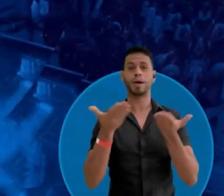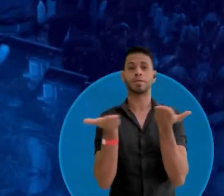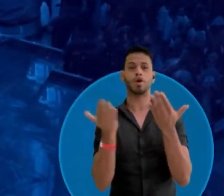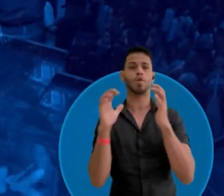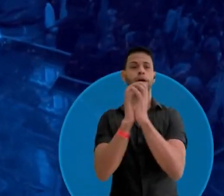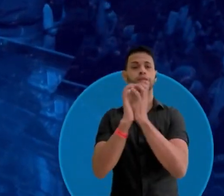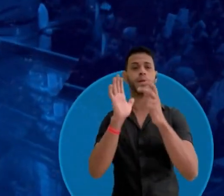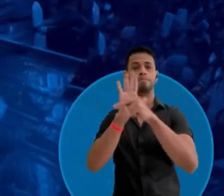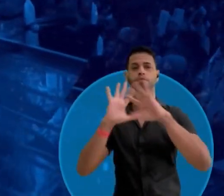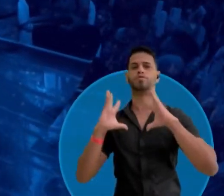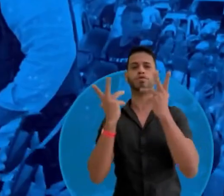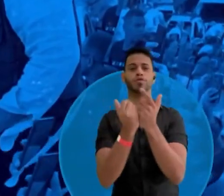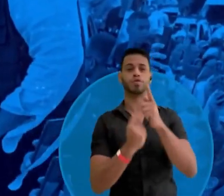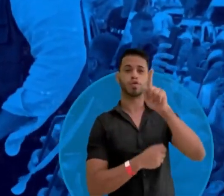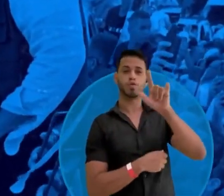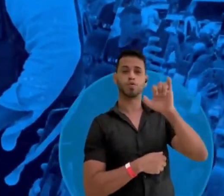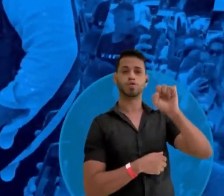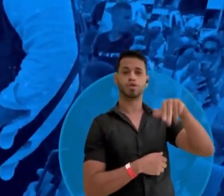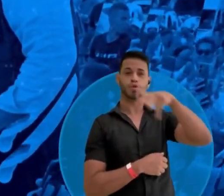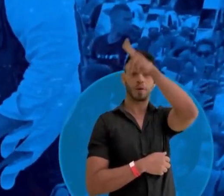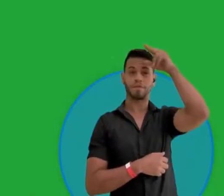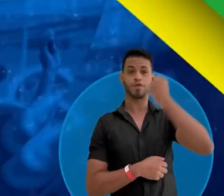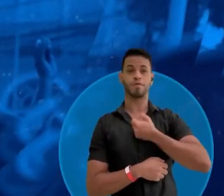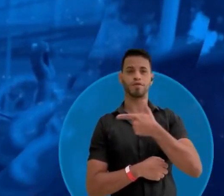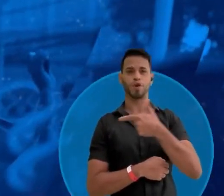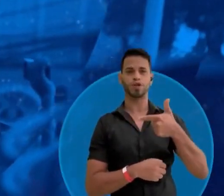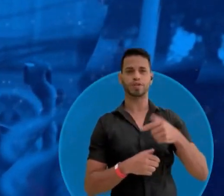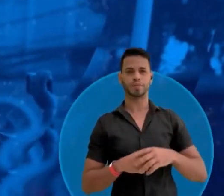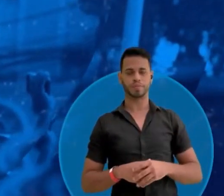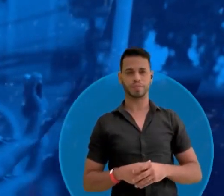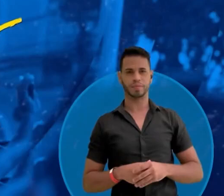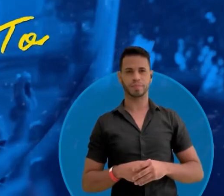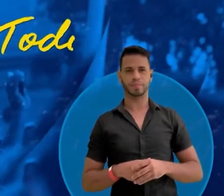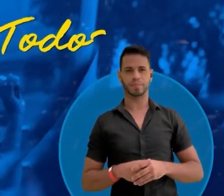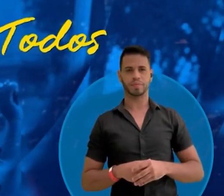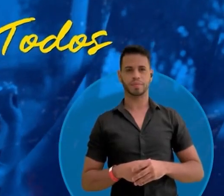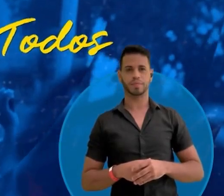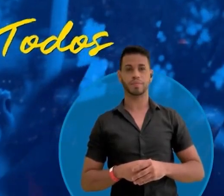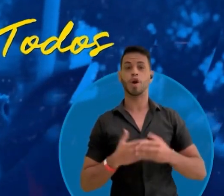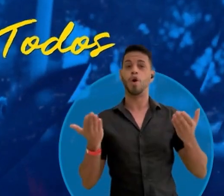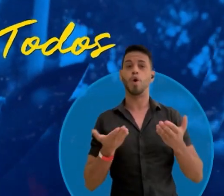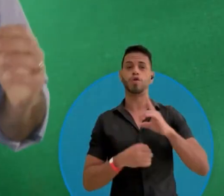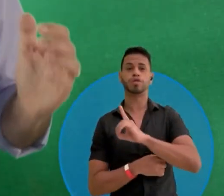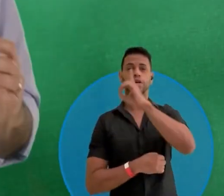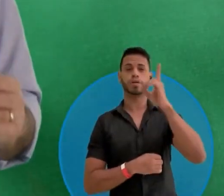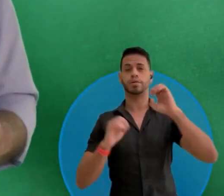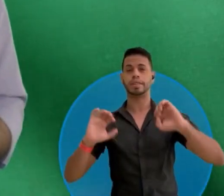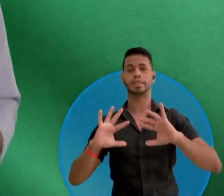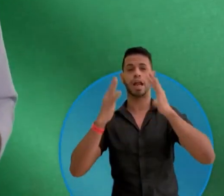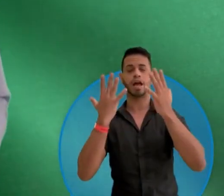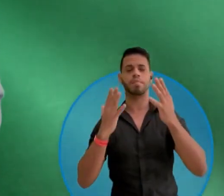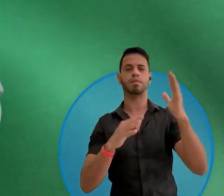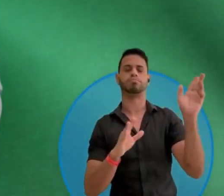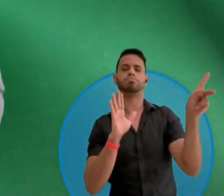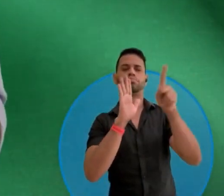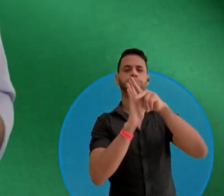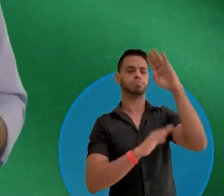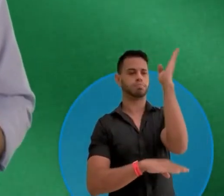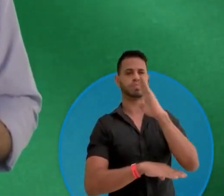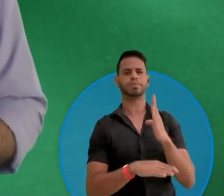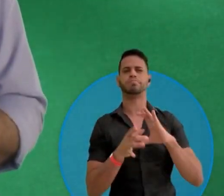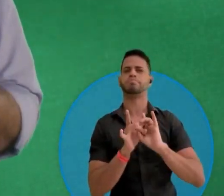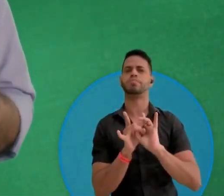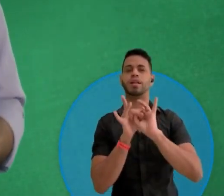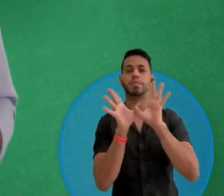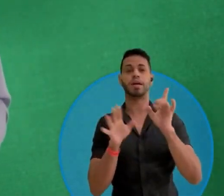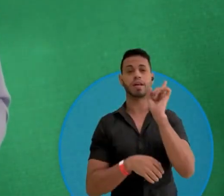Começa agora o Recife de Todos com Gilson Machado Prefeito 22. Hoje é o dia de celebrar a